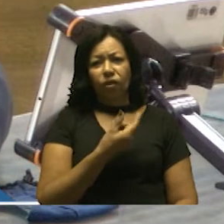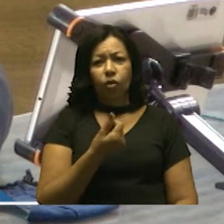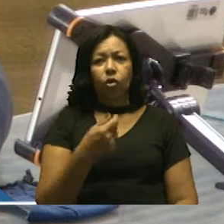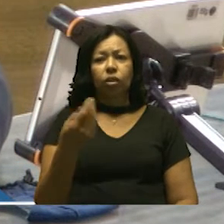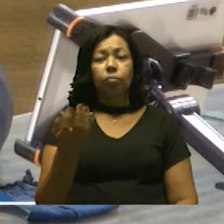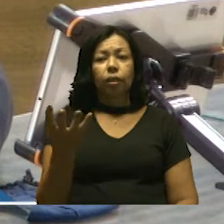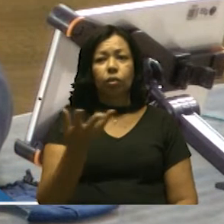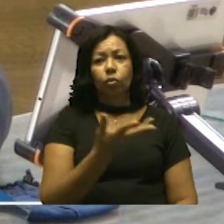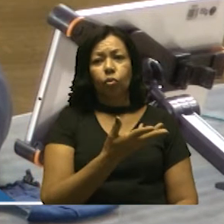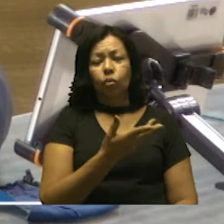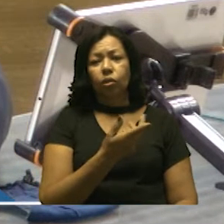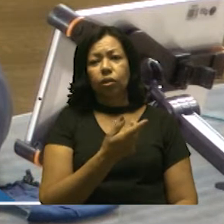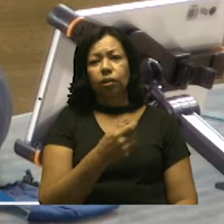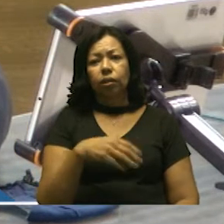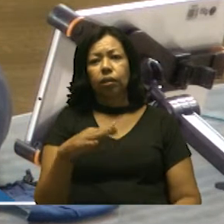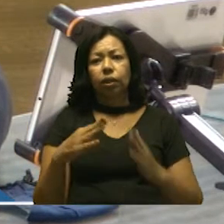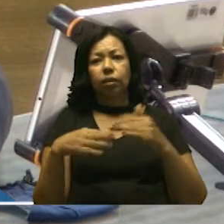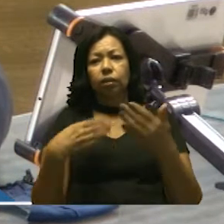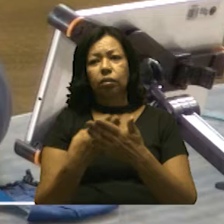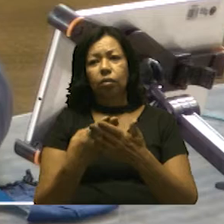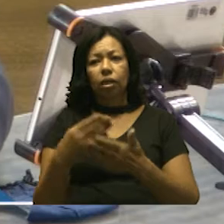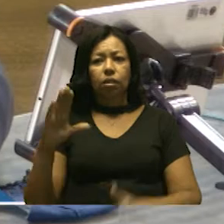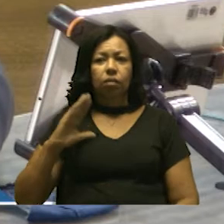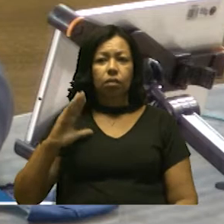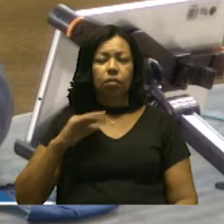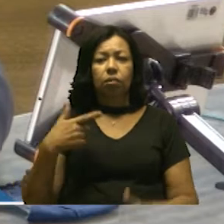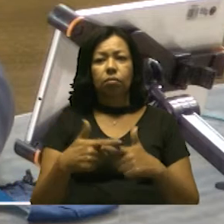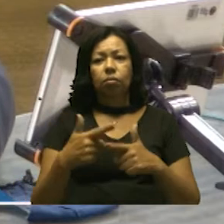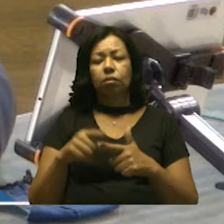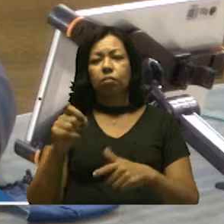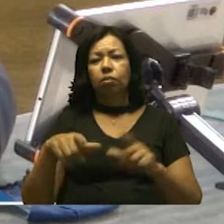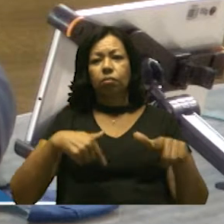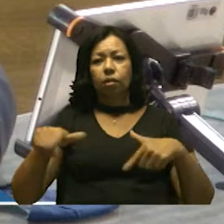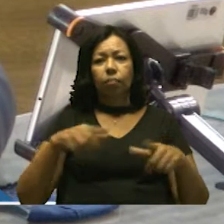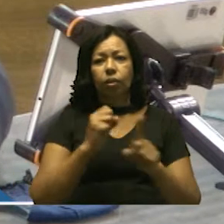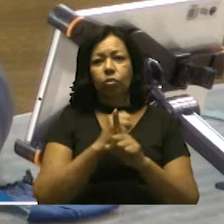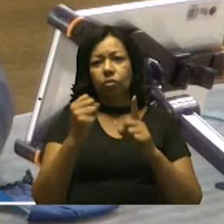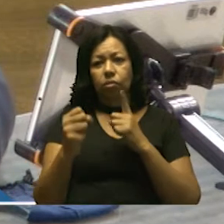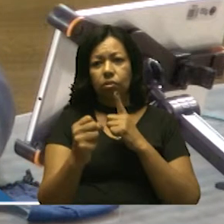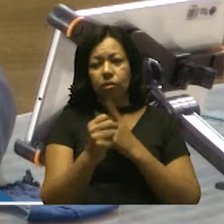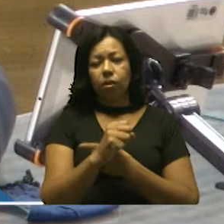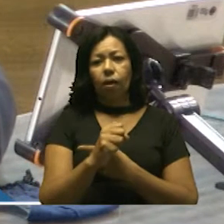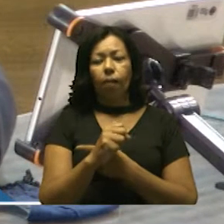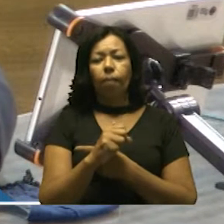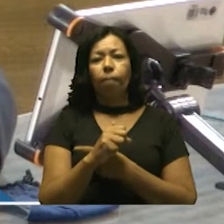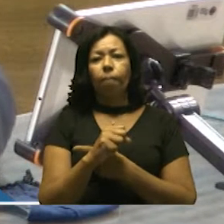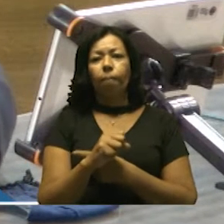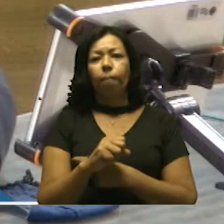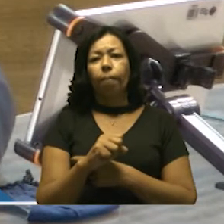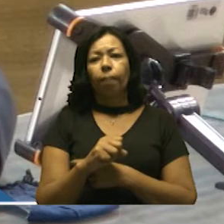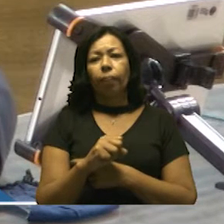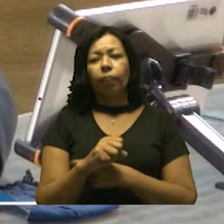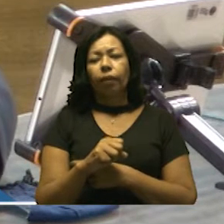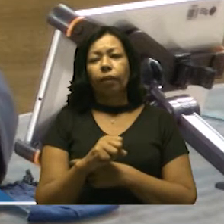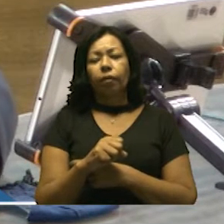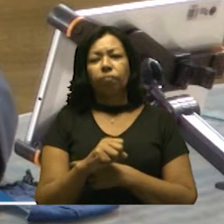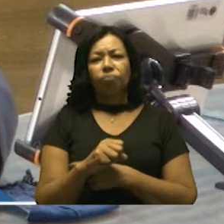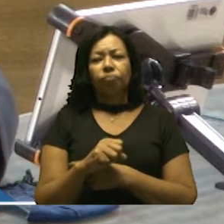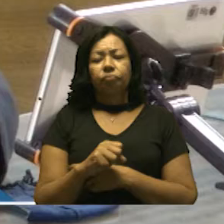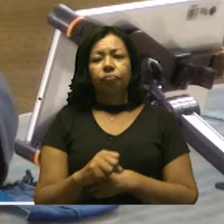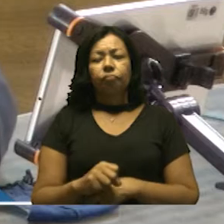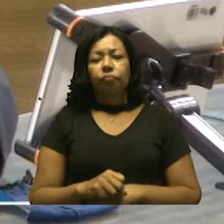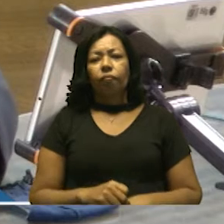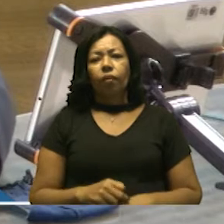as escolas, senhor presidente, da nossa cidade, porque isso é um trabalho social, é retirar, vereador Lala, a criança da rua, é